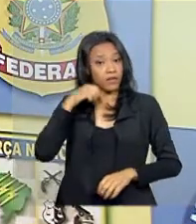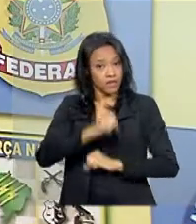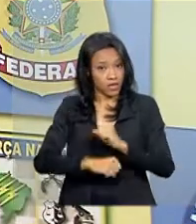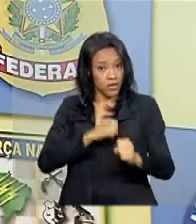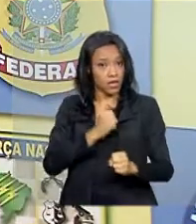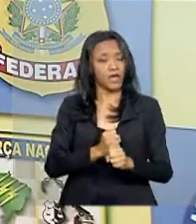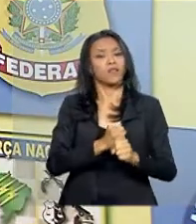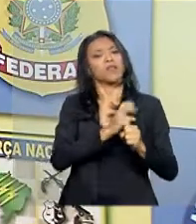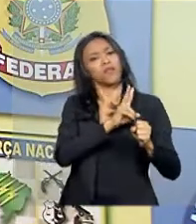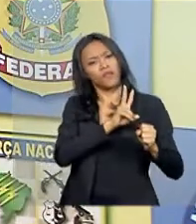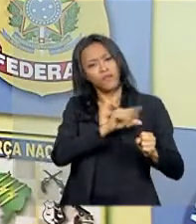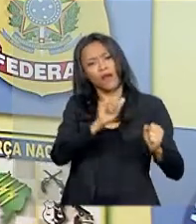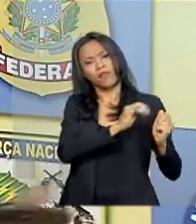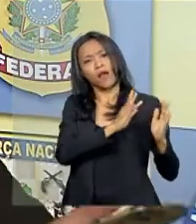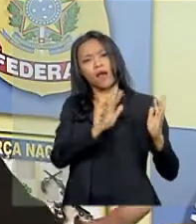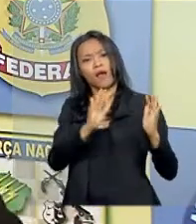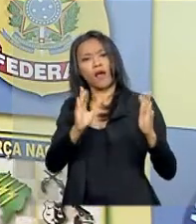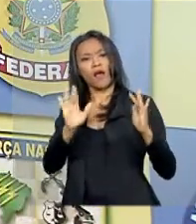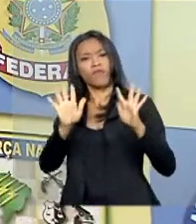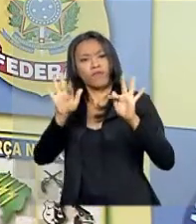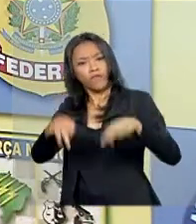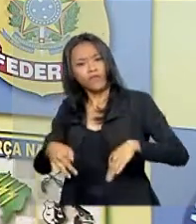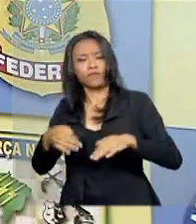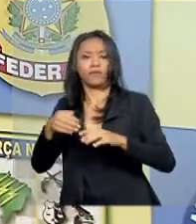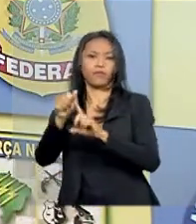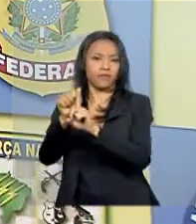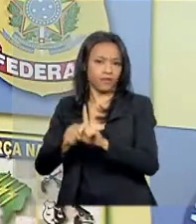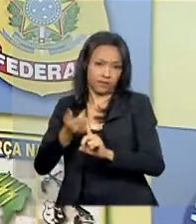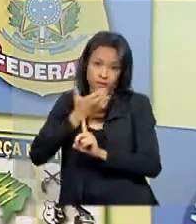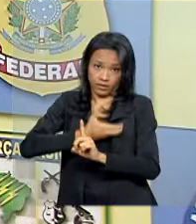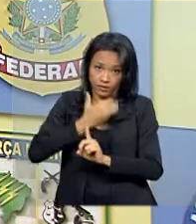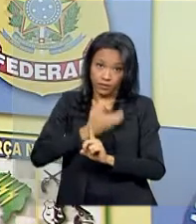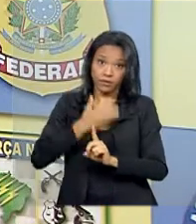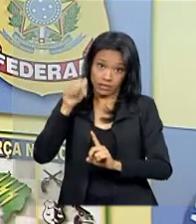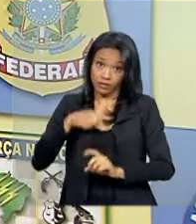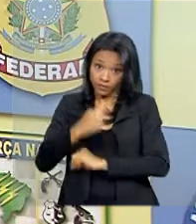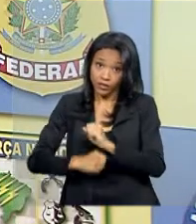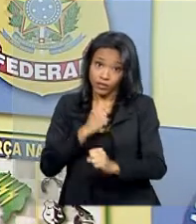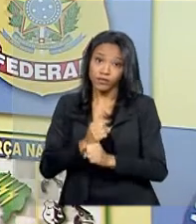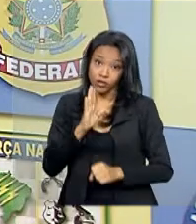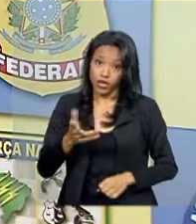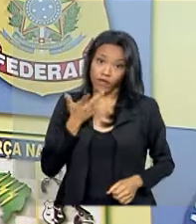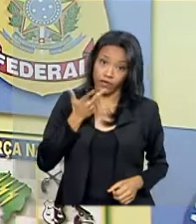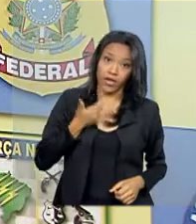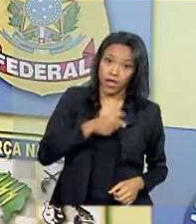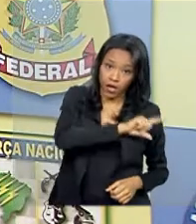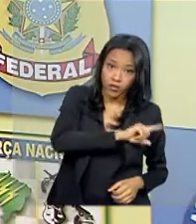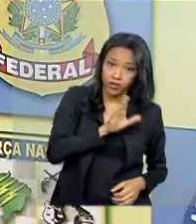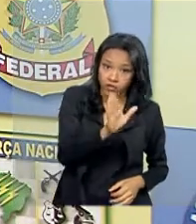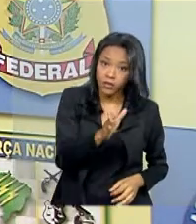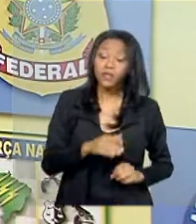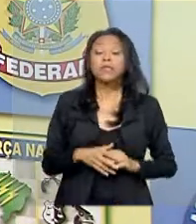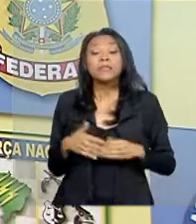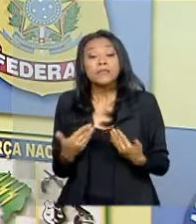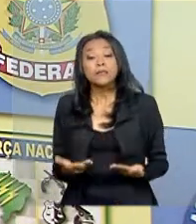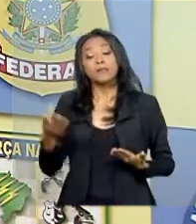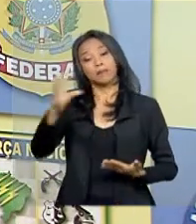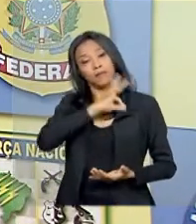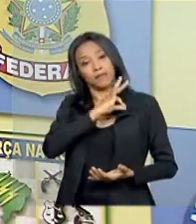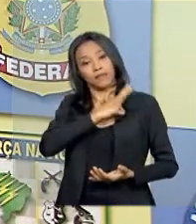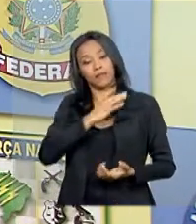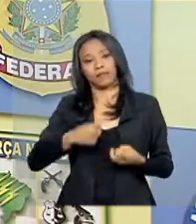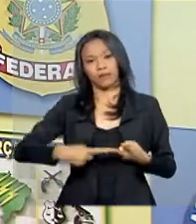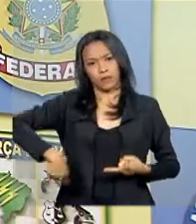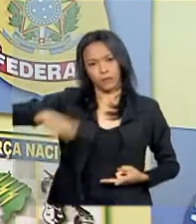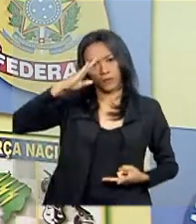dezembro desse ano, como eu já havia falado em outras entradas. E a polícia, o